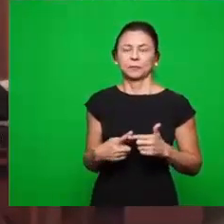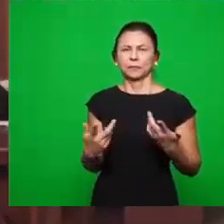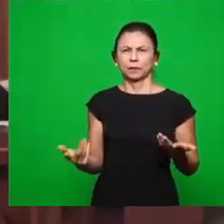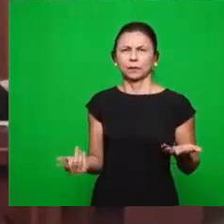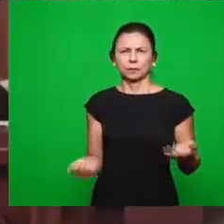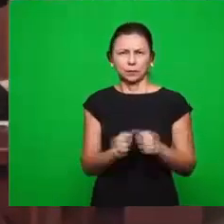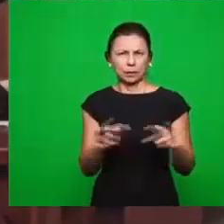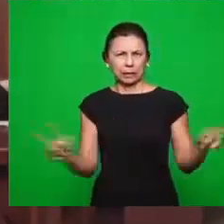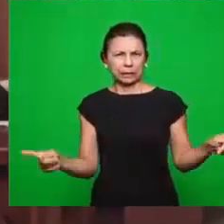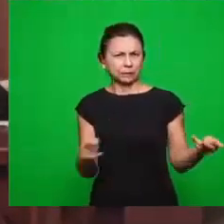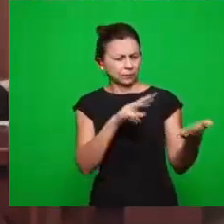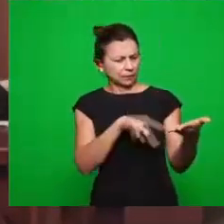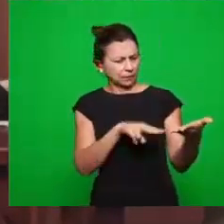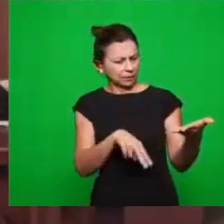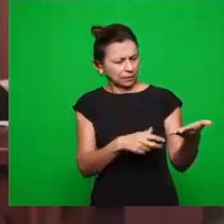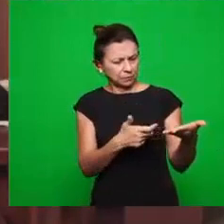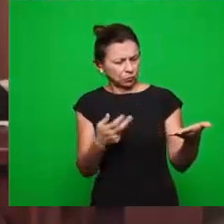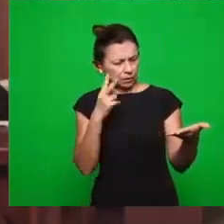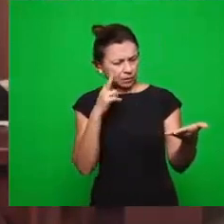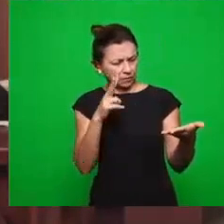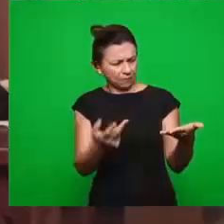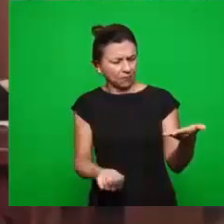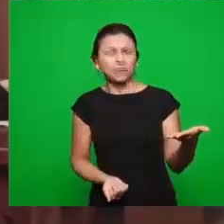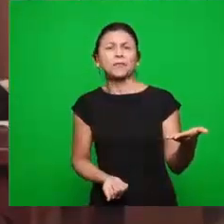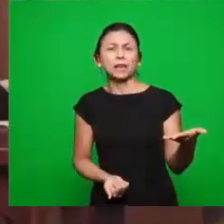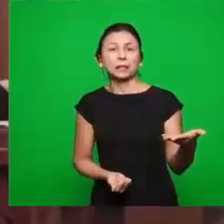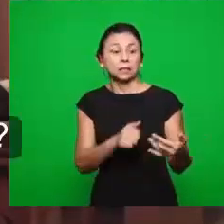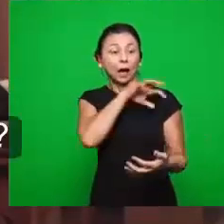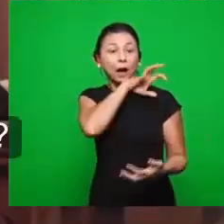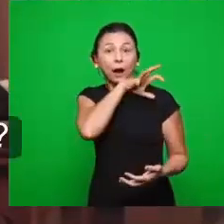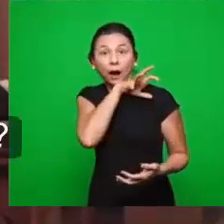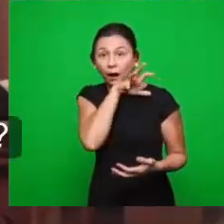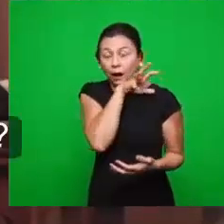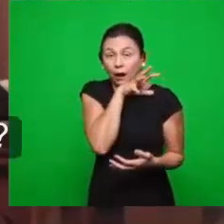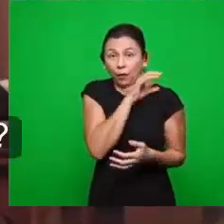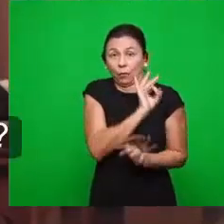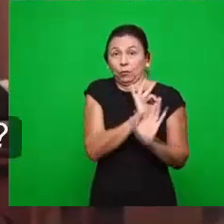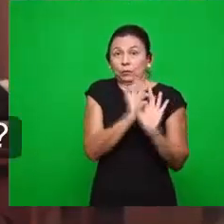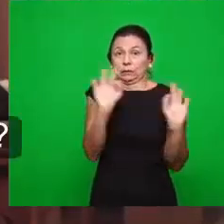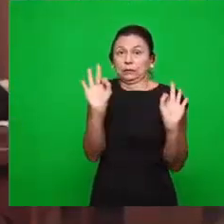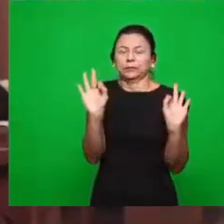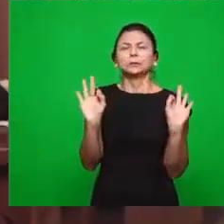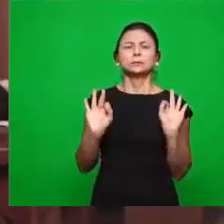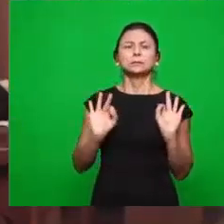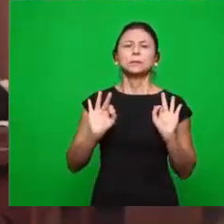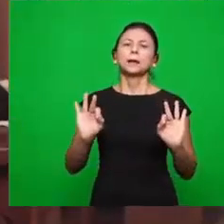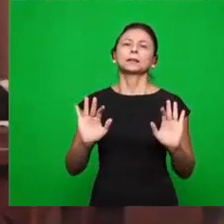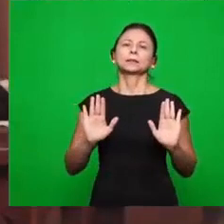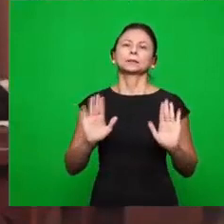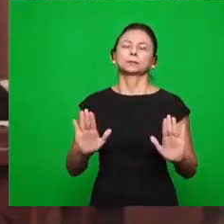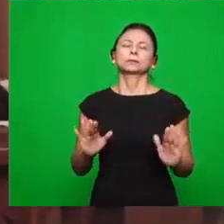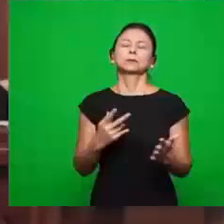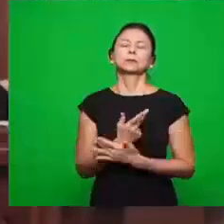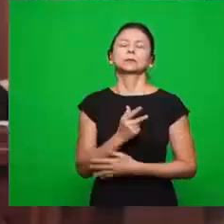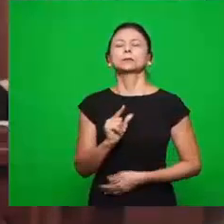estão ali no Apocalipse, então ela sabe, são figuras tenebrosas. Mas sabe que, na verdade, o que está acontecendo é